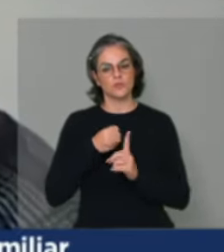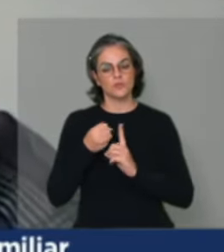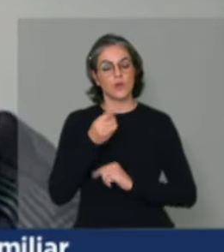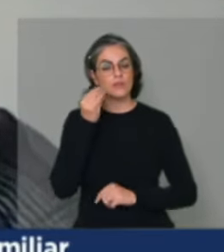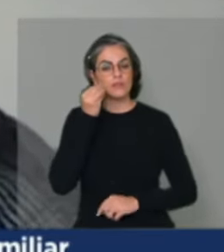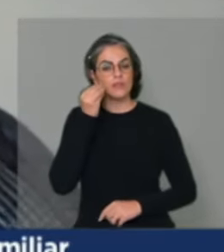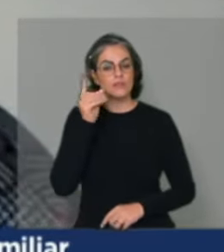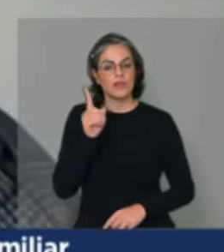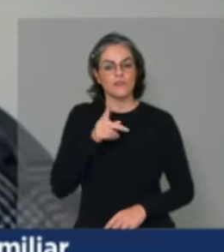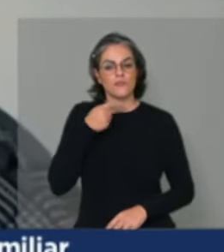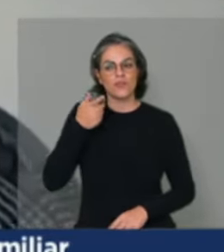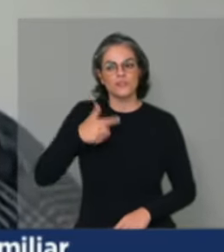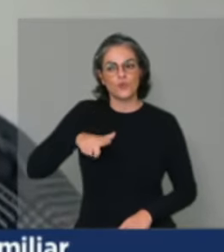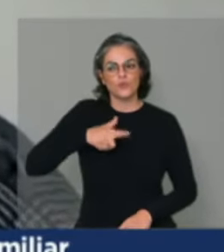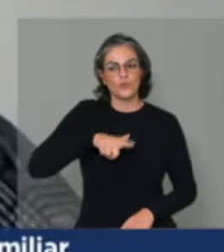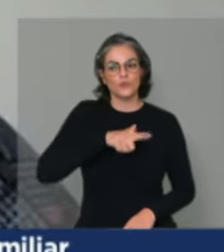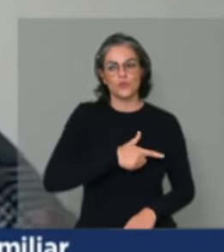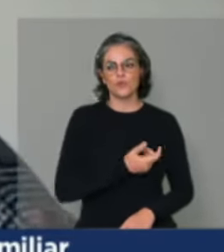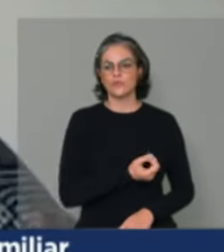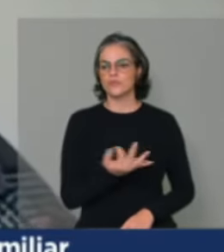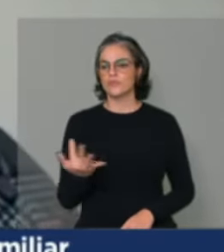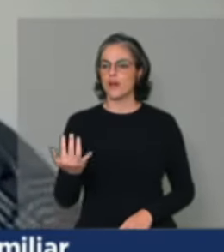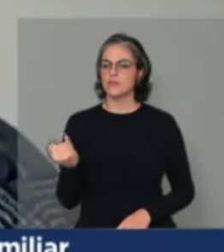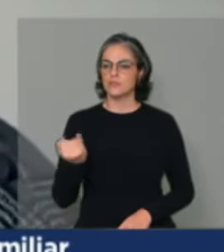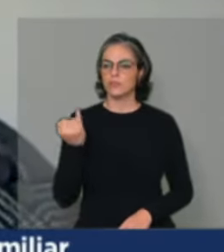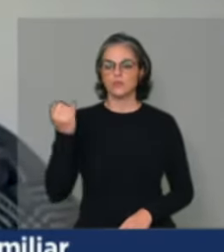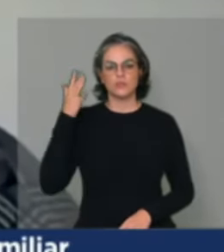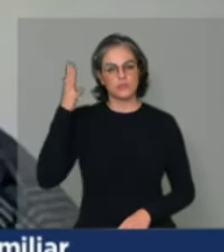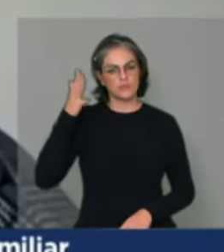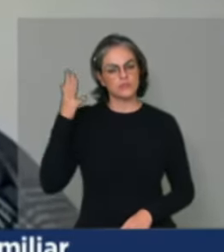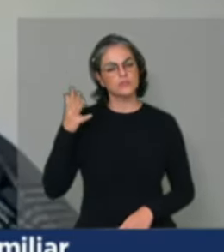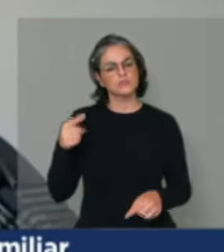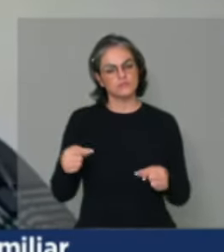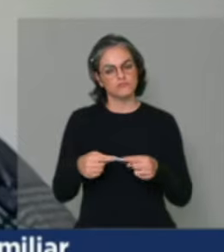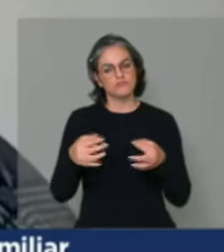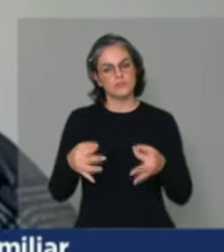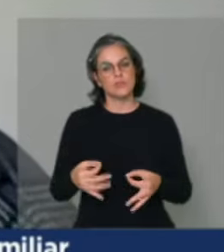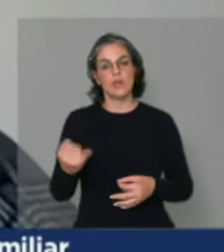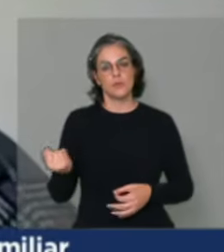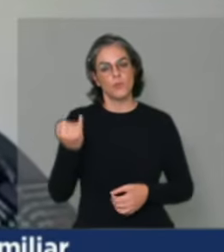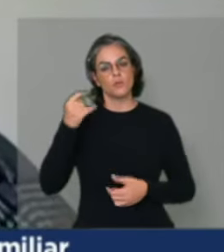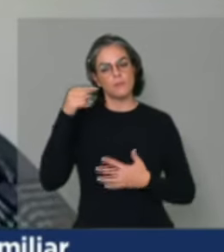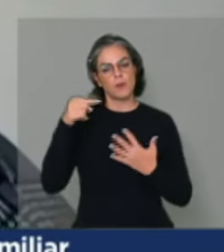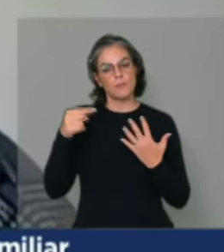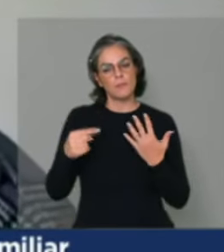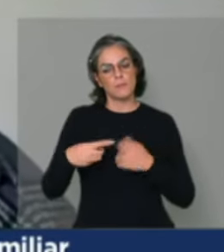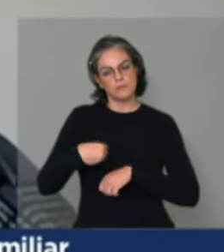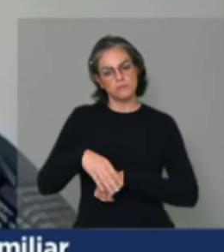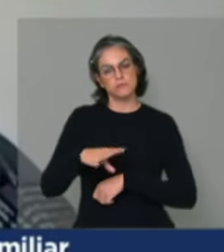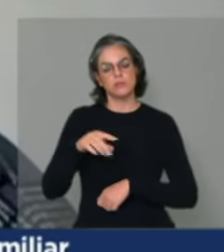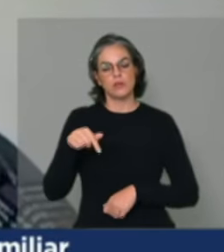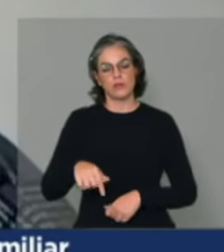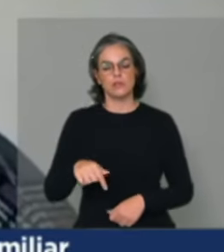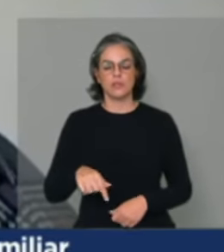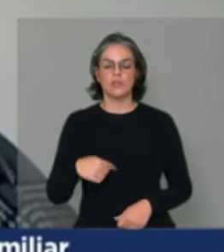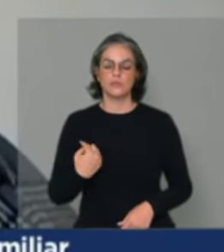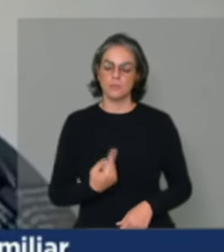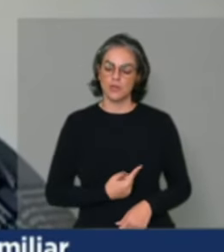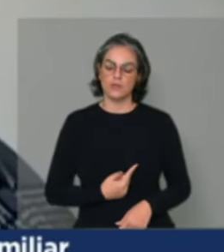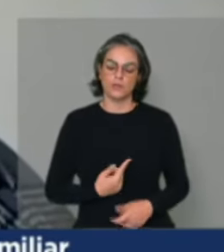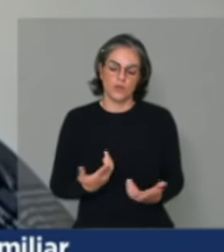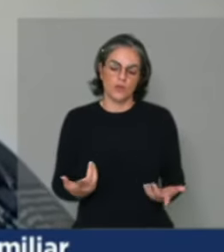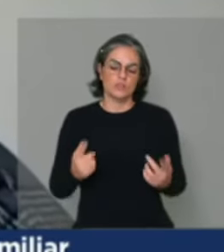todas as falas aqui, elas foram muito oportunas, né? E trouxeram elementos essenciais do que a gente tem se